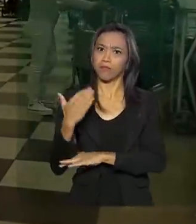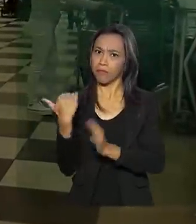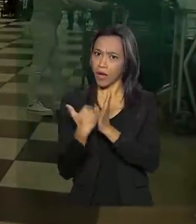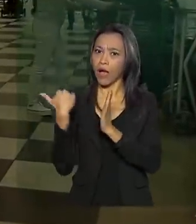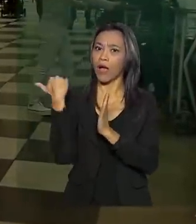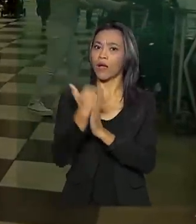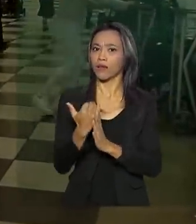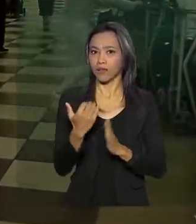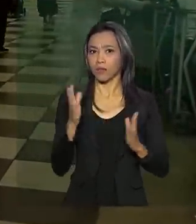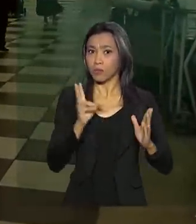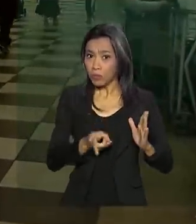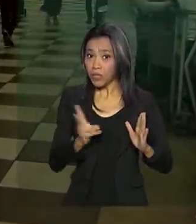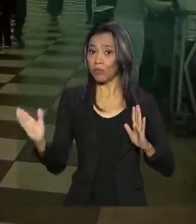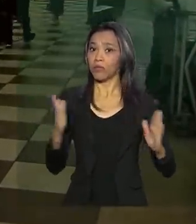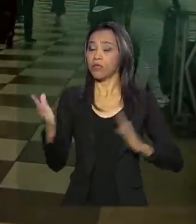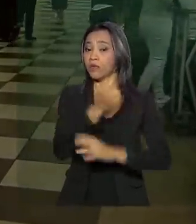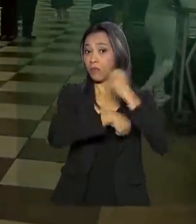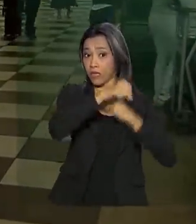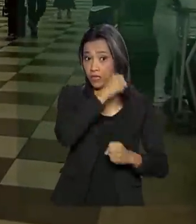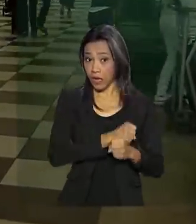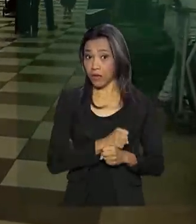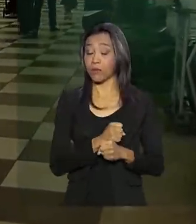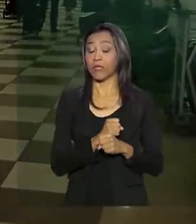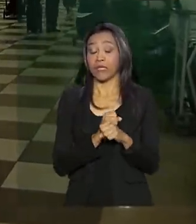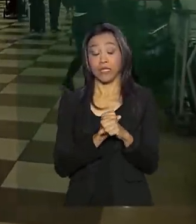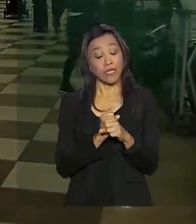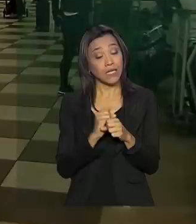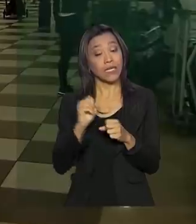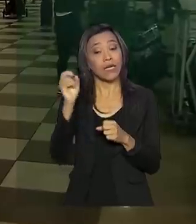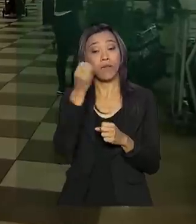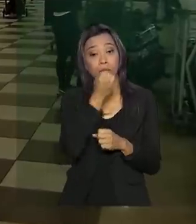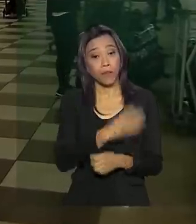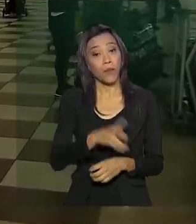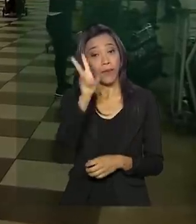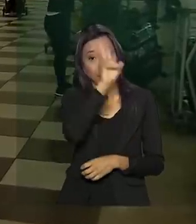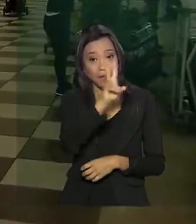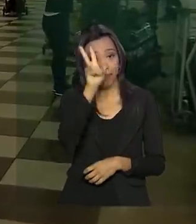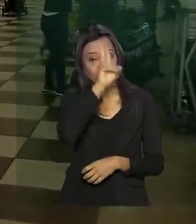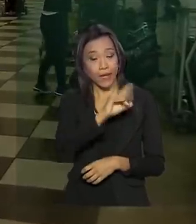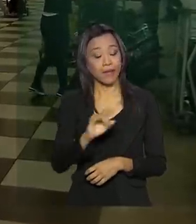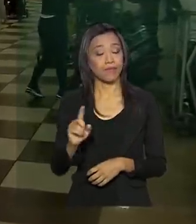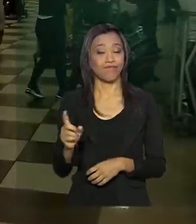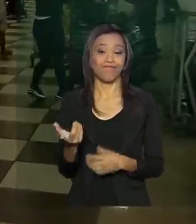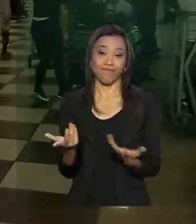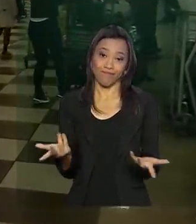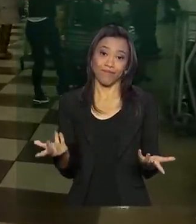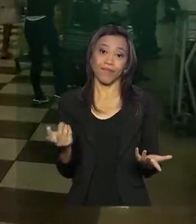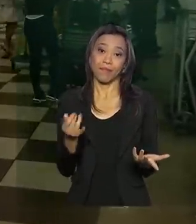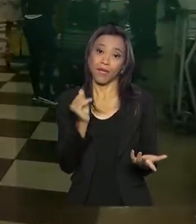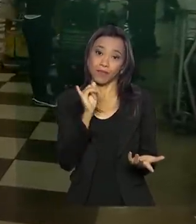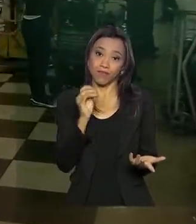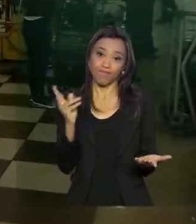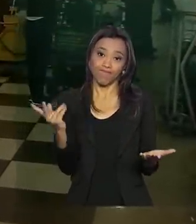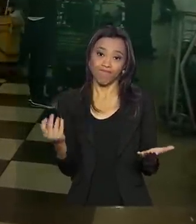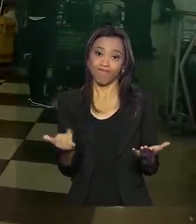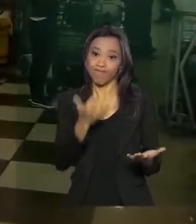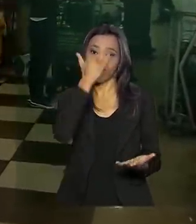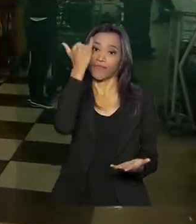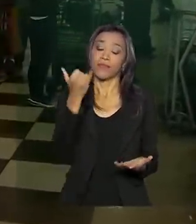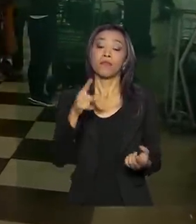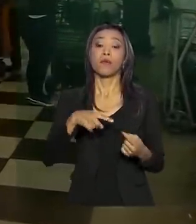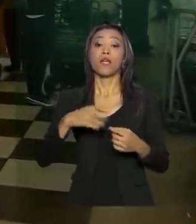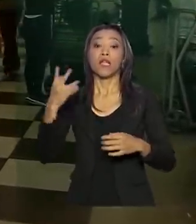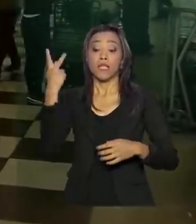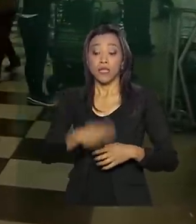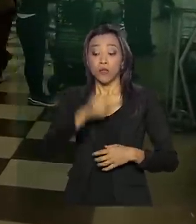E com tantos passageiros, vale lembrar algumas dicas para não estragar a viagem. Para voos nacionais, é